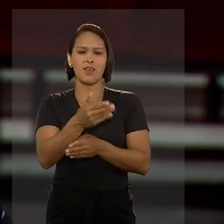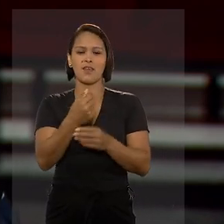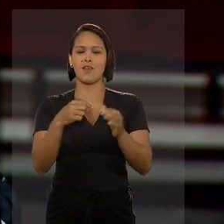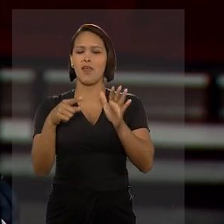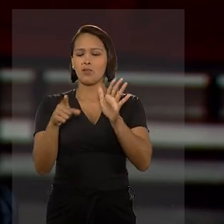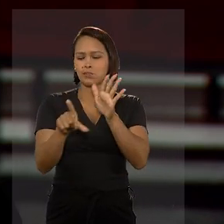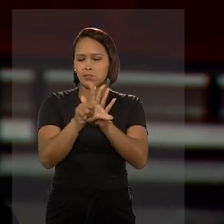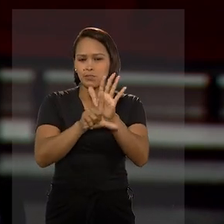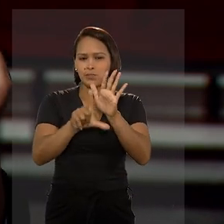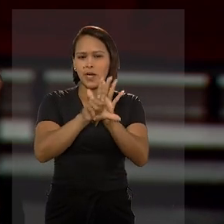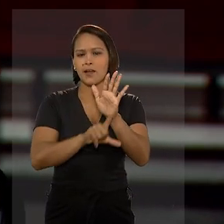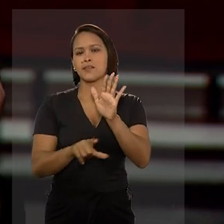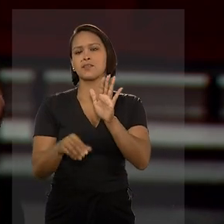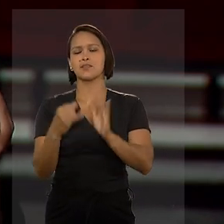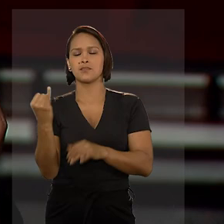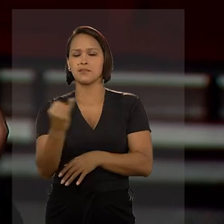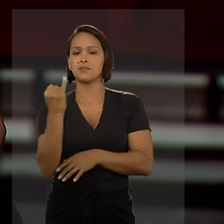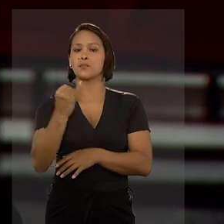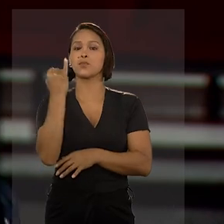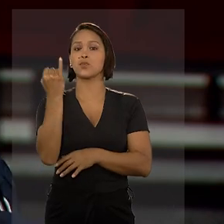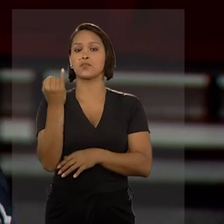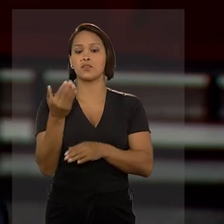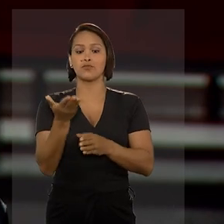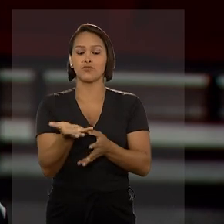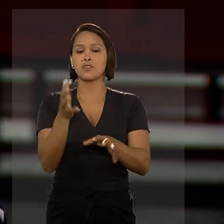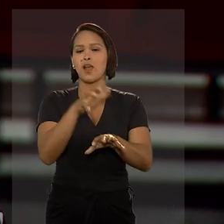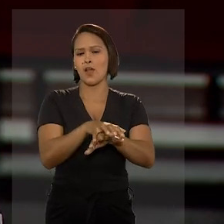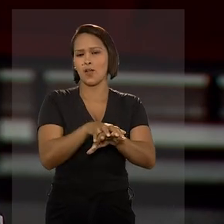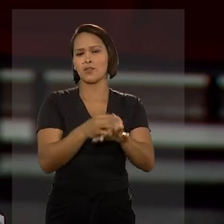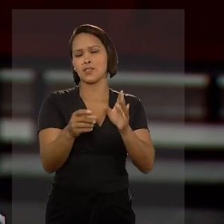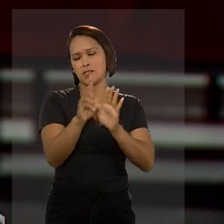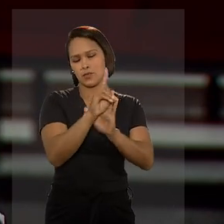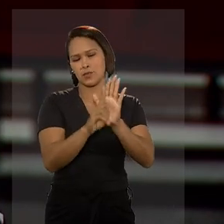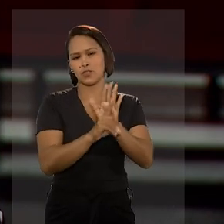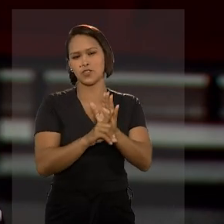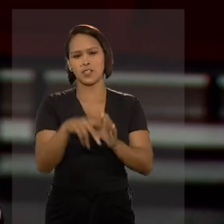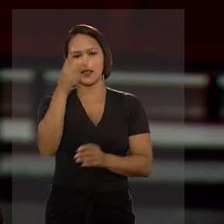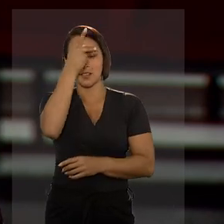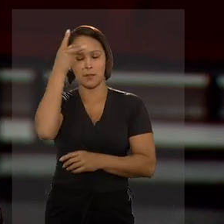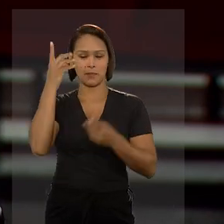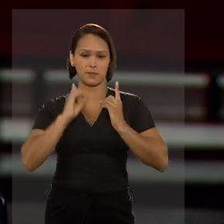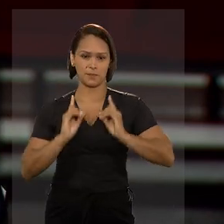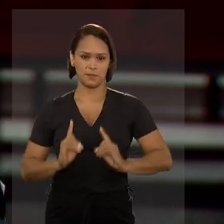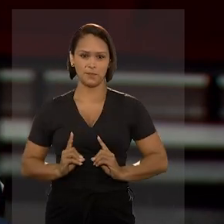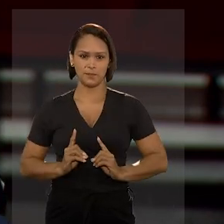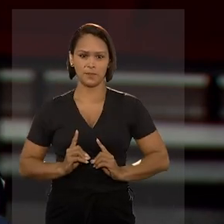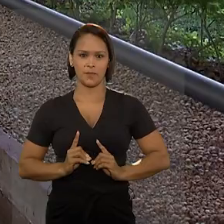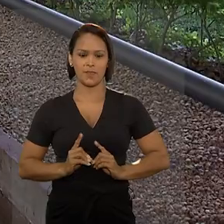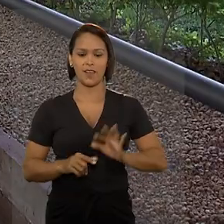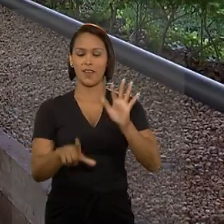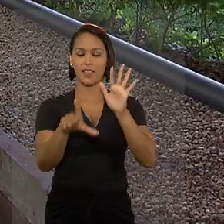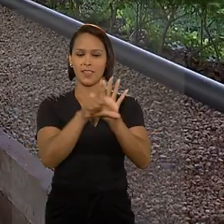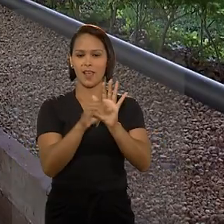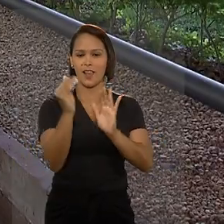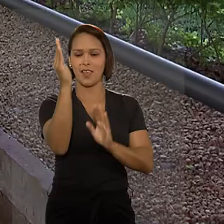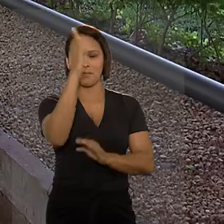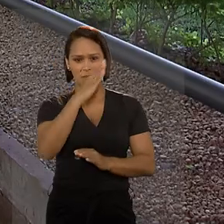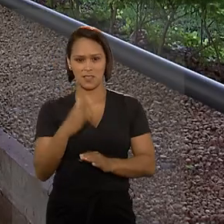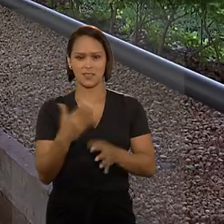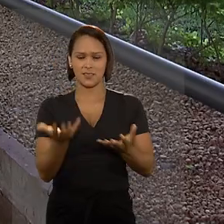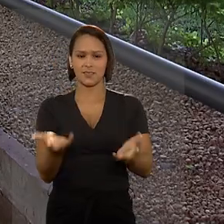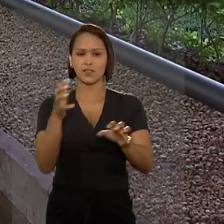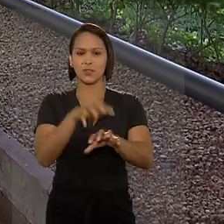direção aos princípios fundamentais da Convenção sobre o Direito das Pessoas com Deficiência, da Lei